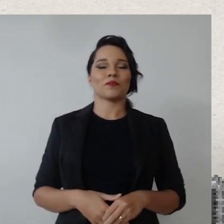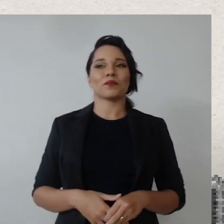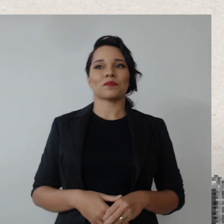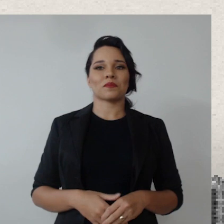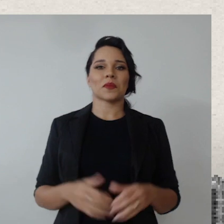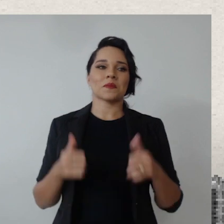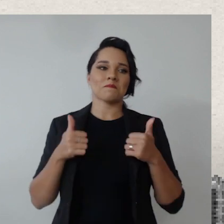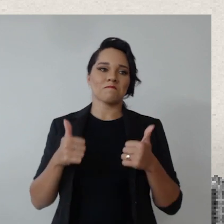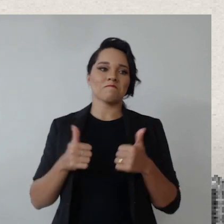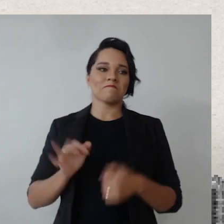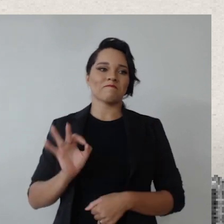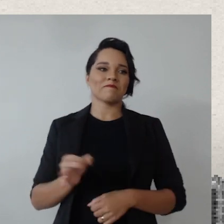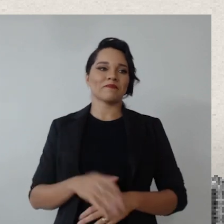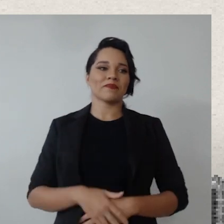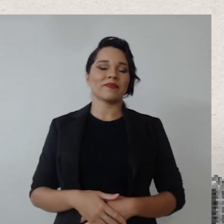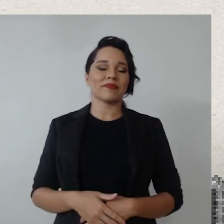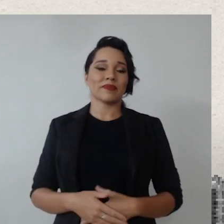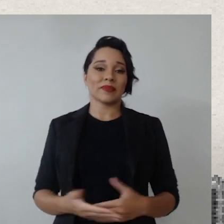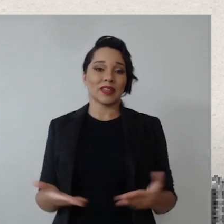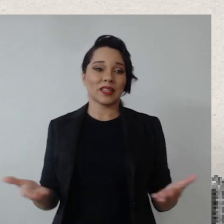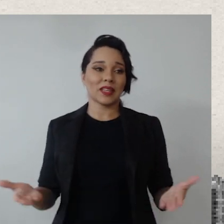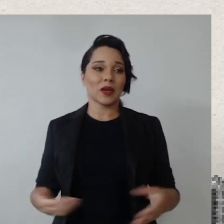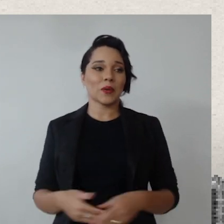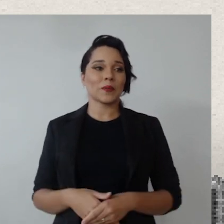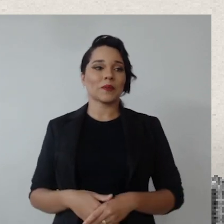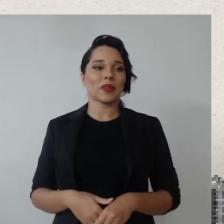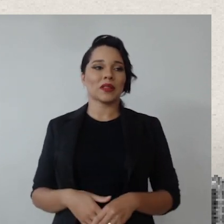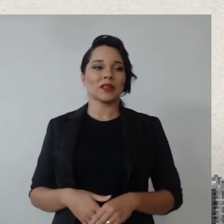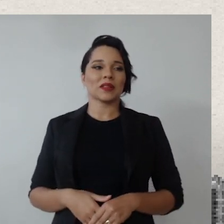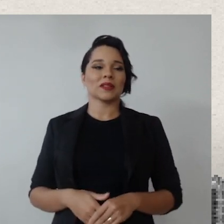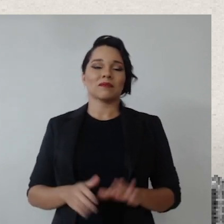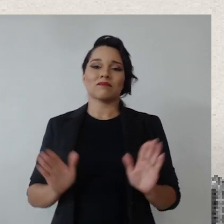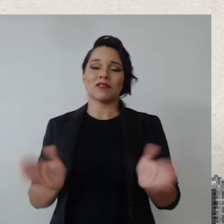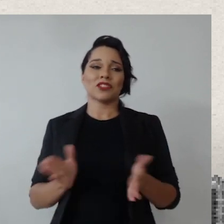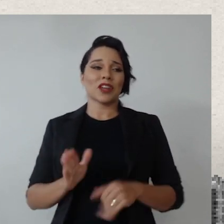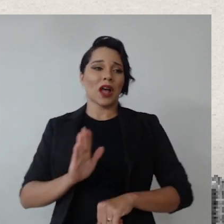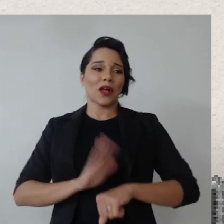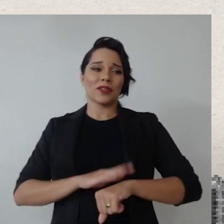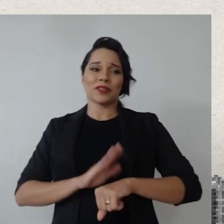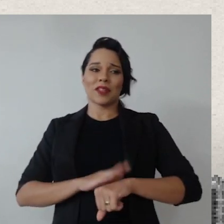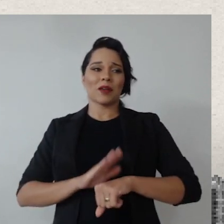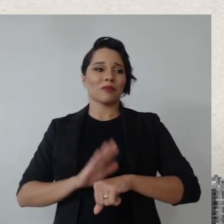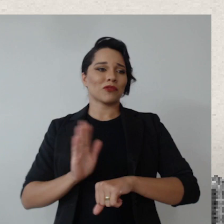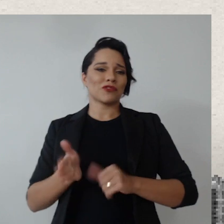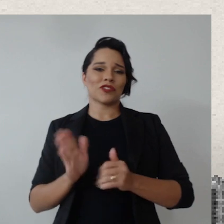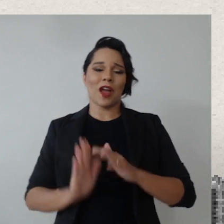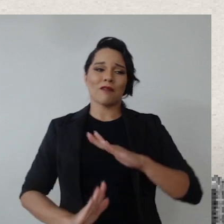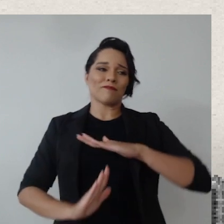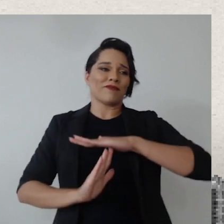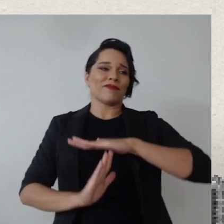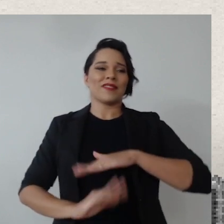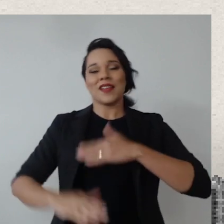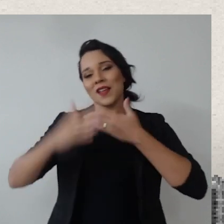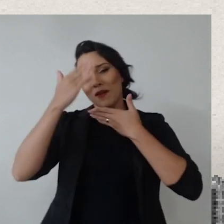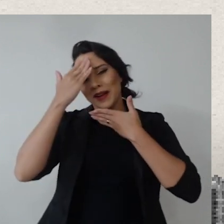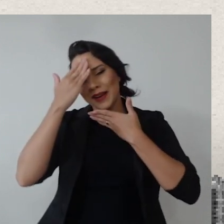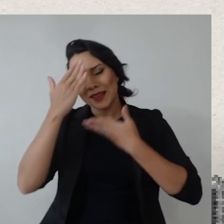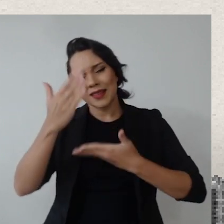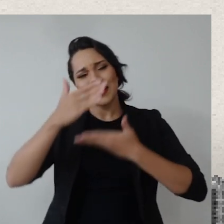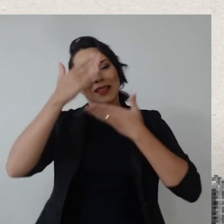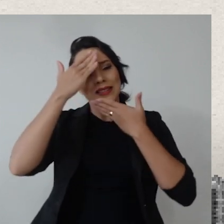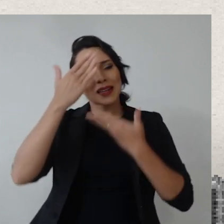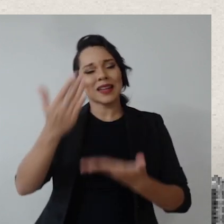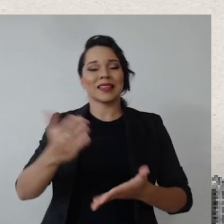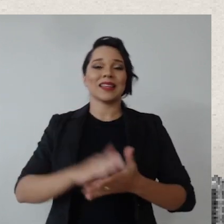conta comigo, está bem por É, gente, já estamos, já esgotando o prazo, né? Eu agradeço